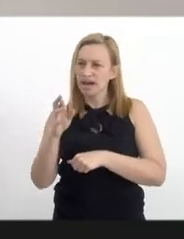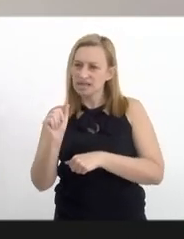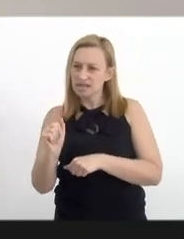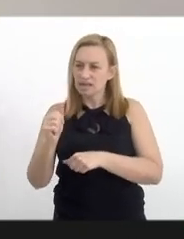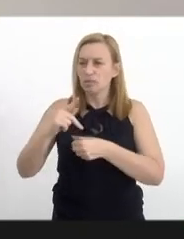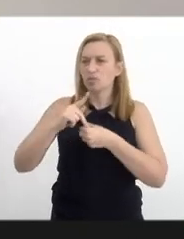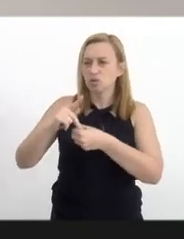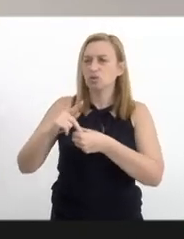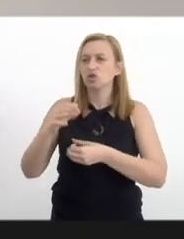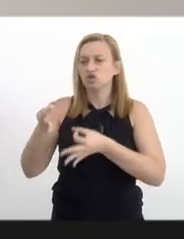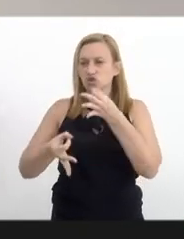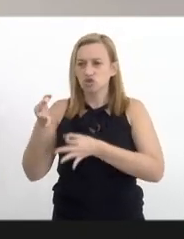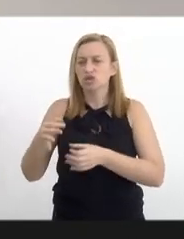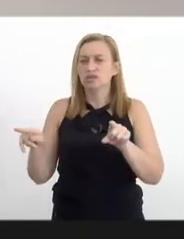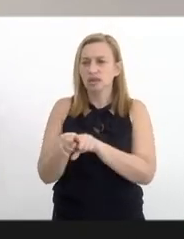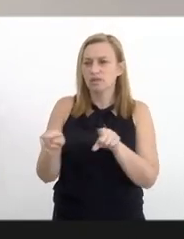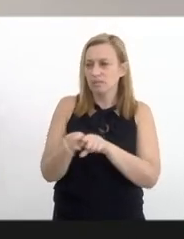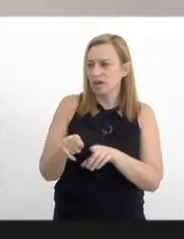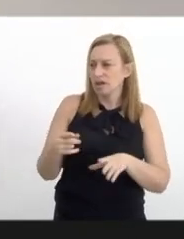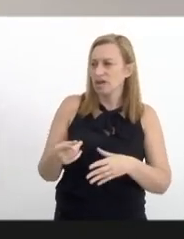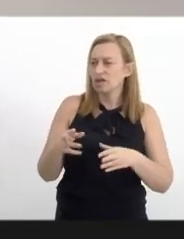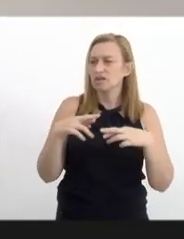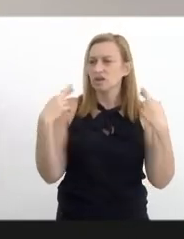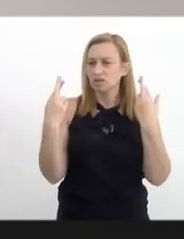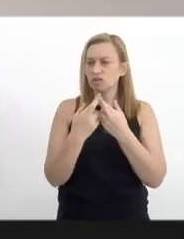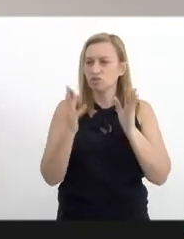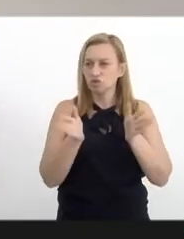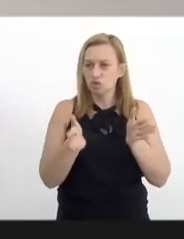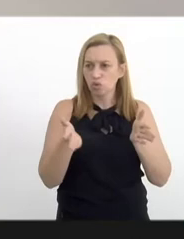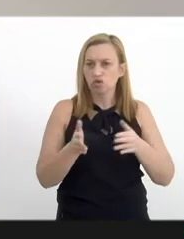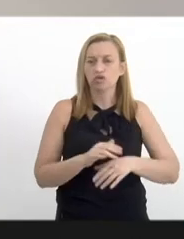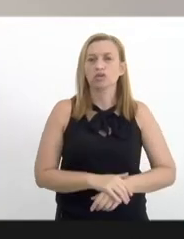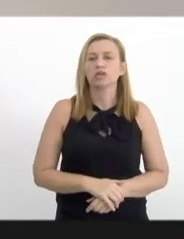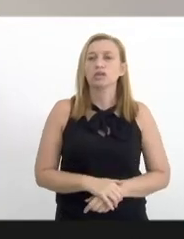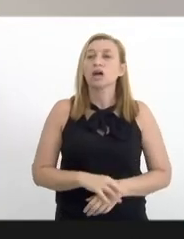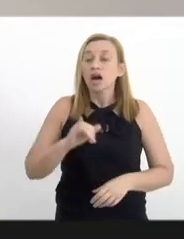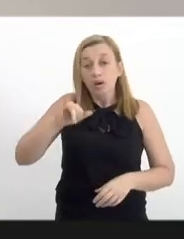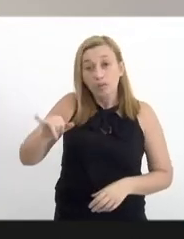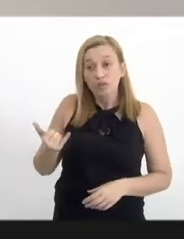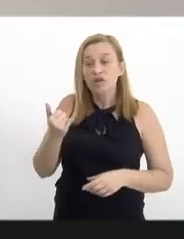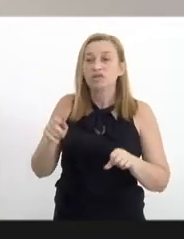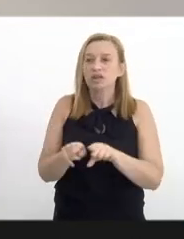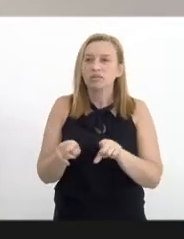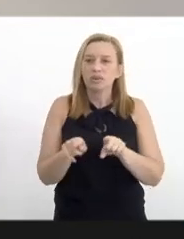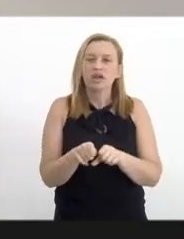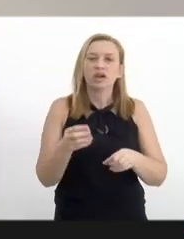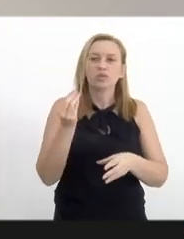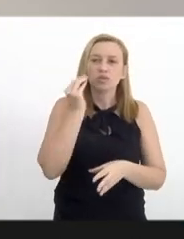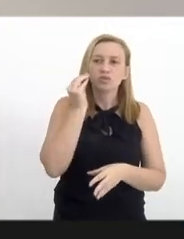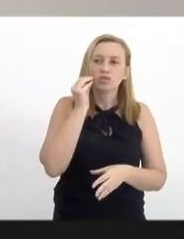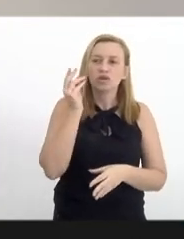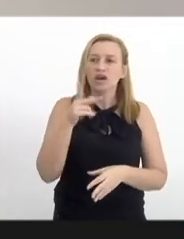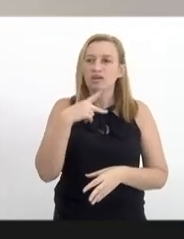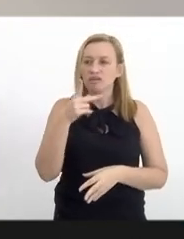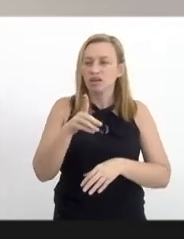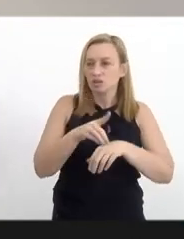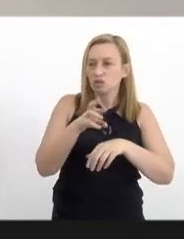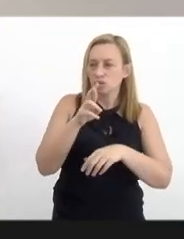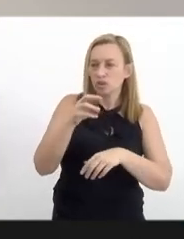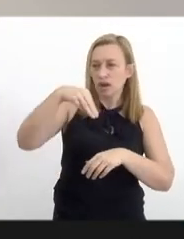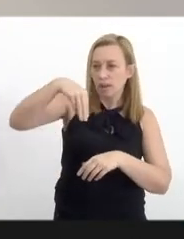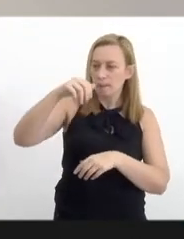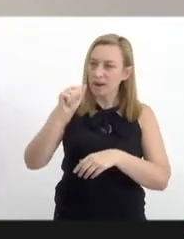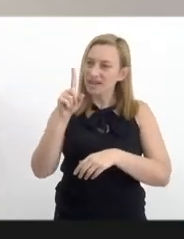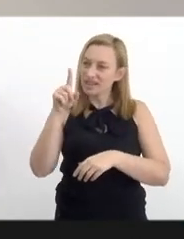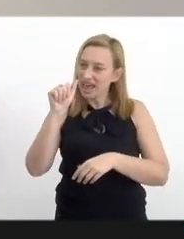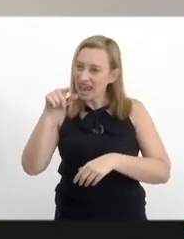justiça também que se faz presente na nossa audiência de hoje. E eu aproveito a oportunidade e abro a fala para a doutora Madalena.